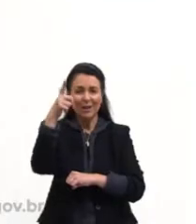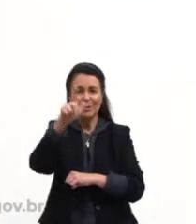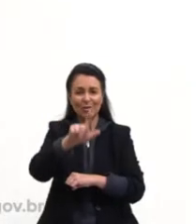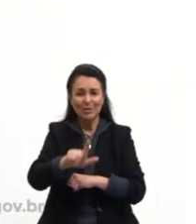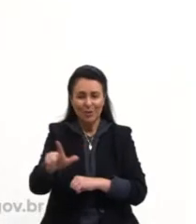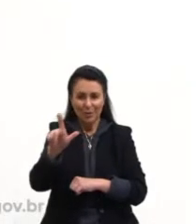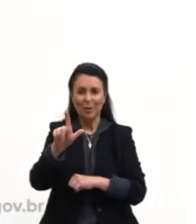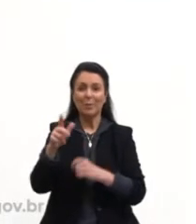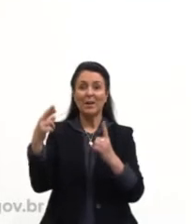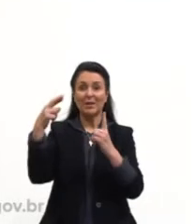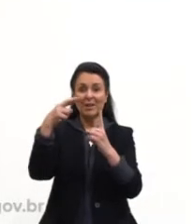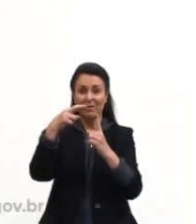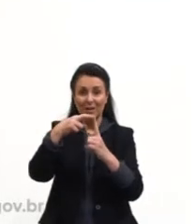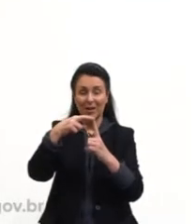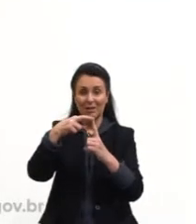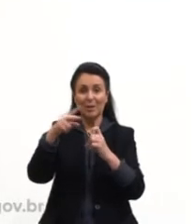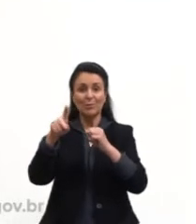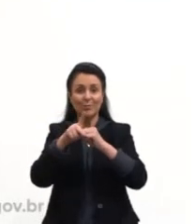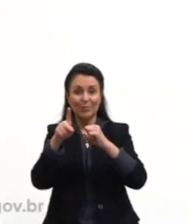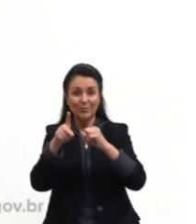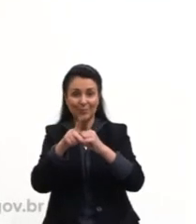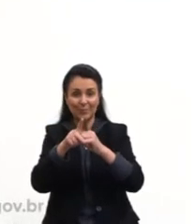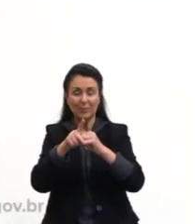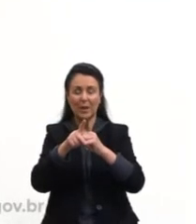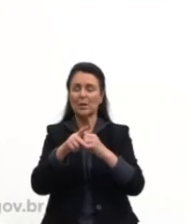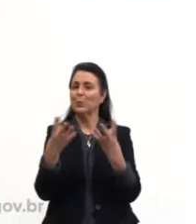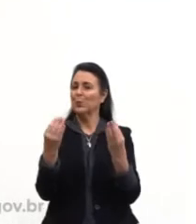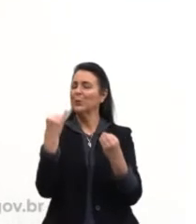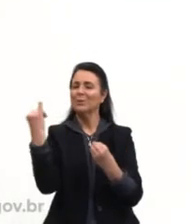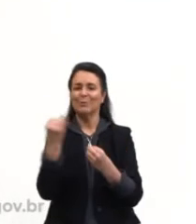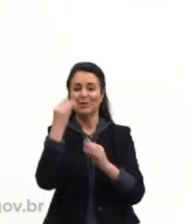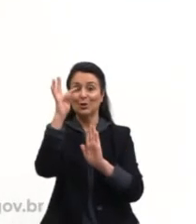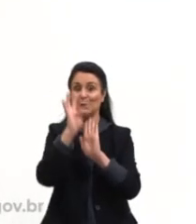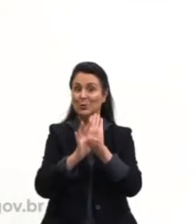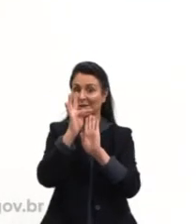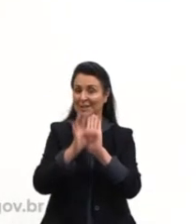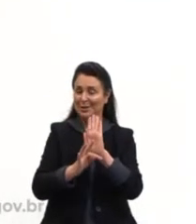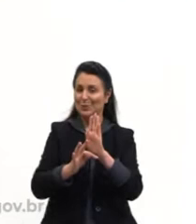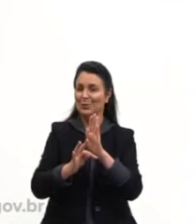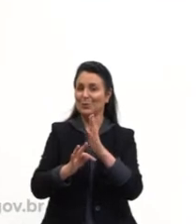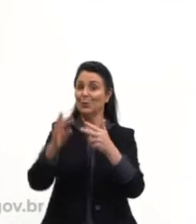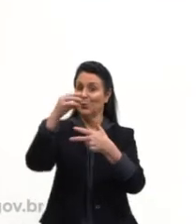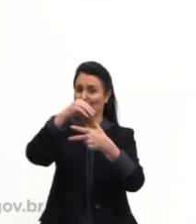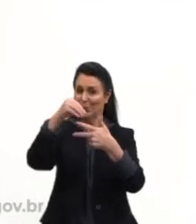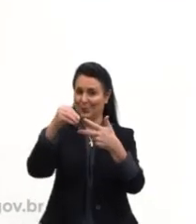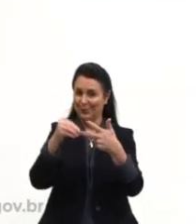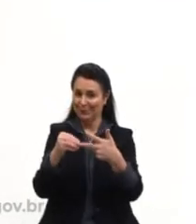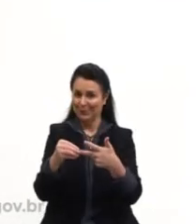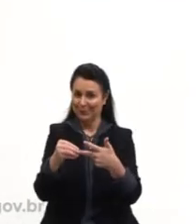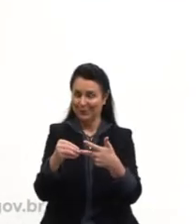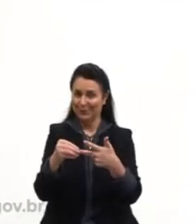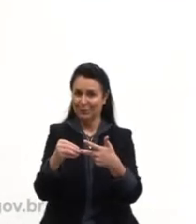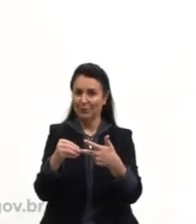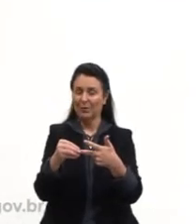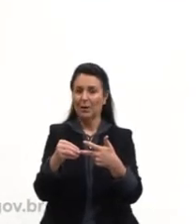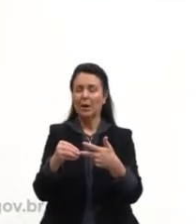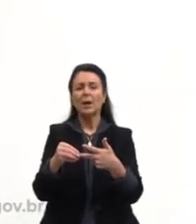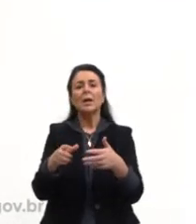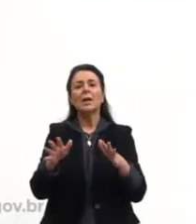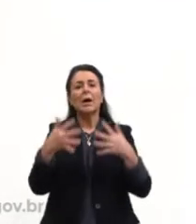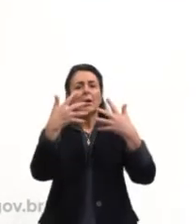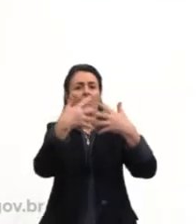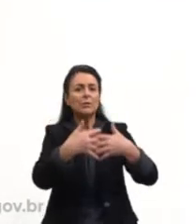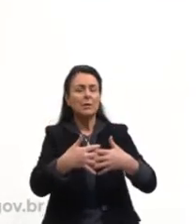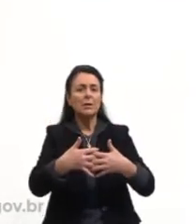pronominais, dos pronomes. Eles são mega importantes nos textos do pré-ENEM. Assim, a função de